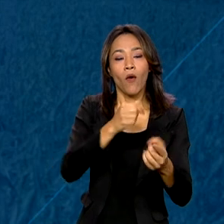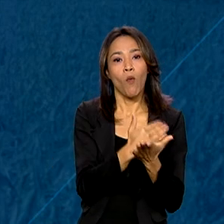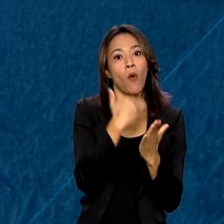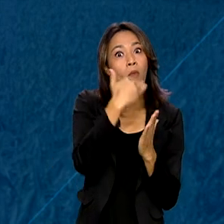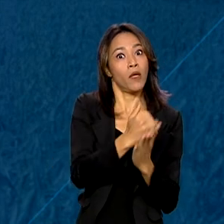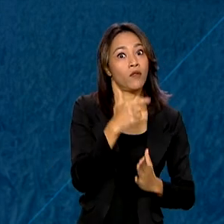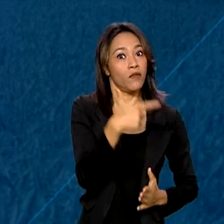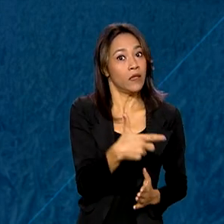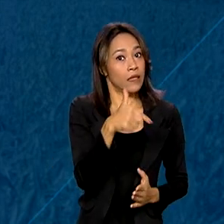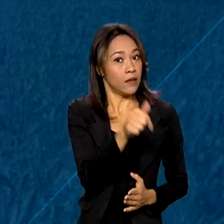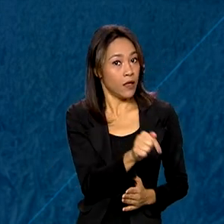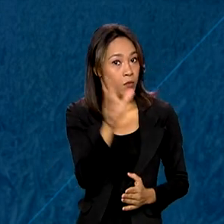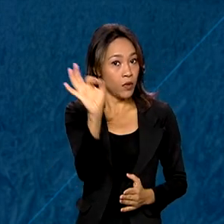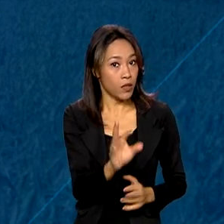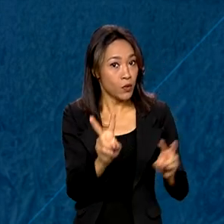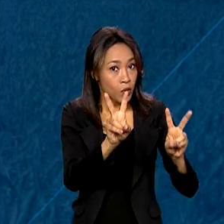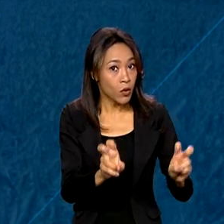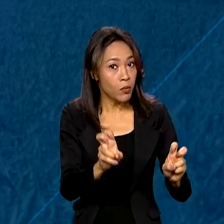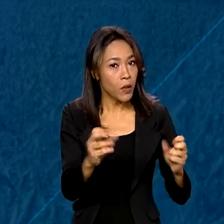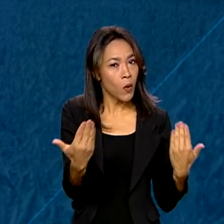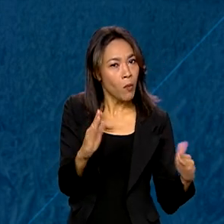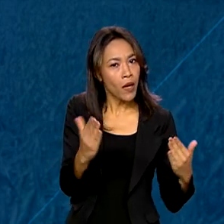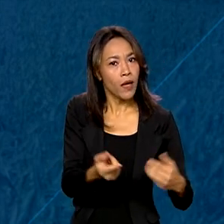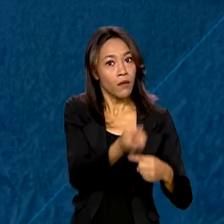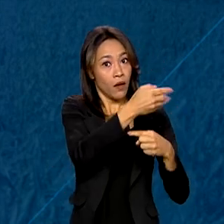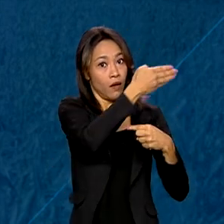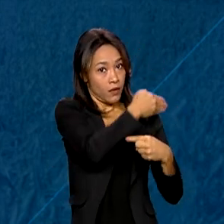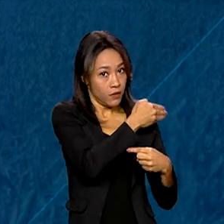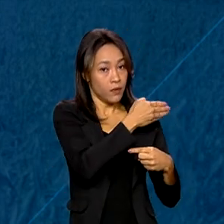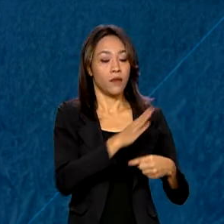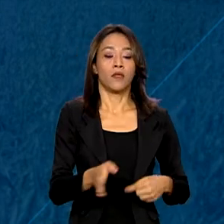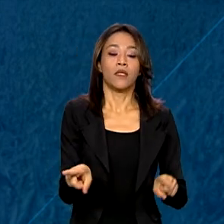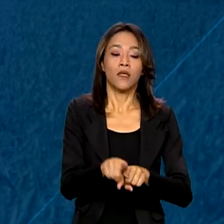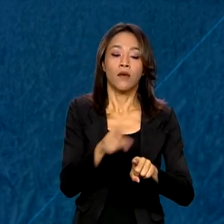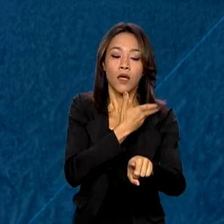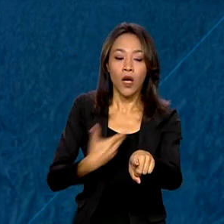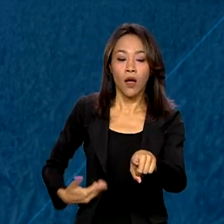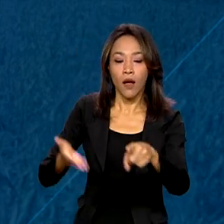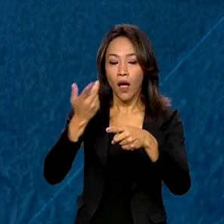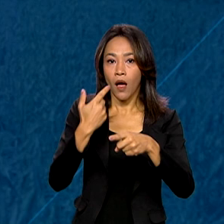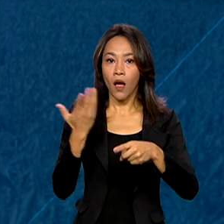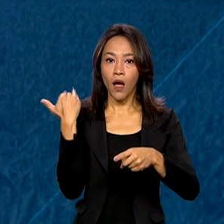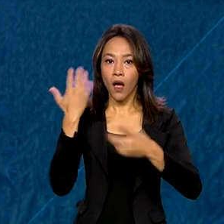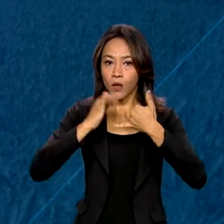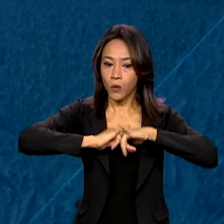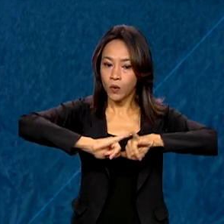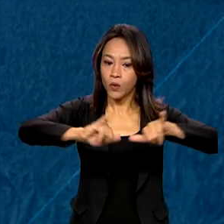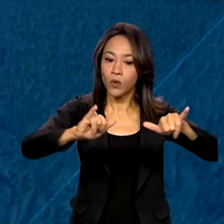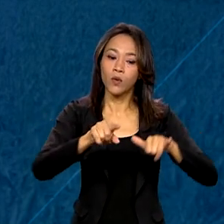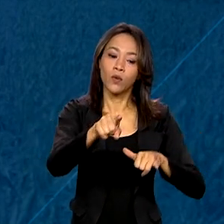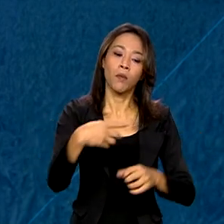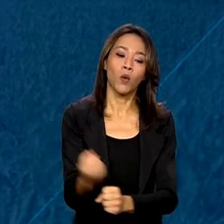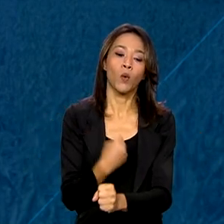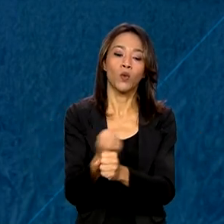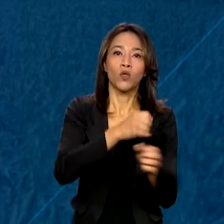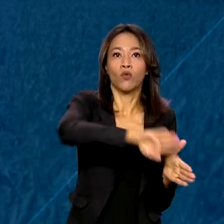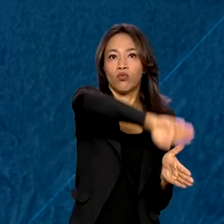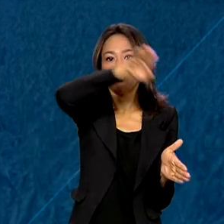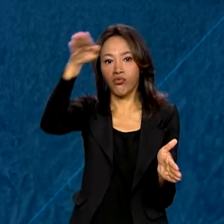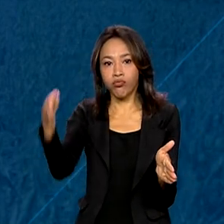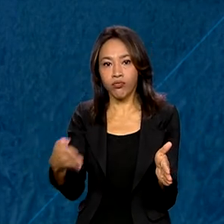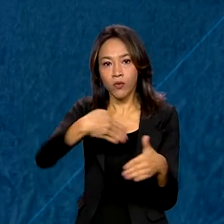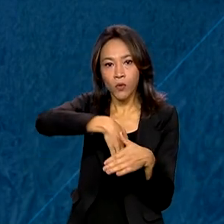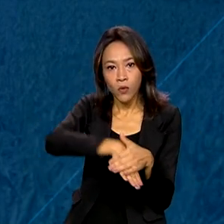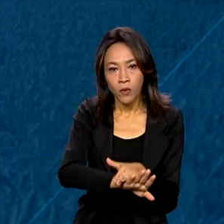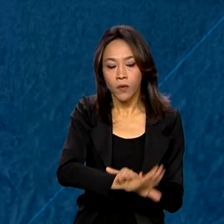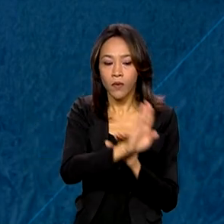em relação ao financiamento anterior. O governo também anunciou aumento de recursos para construção de armazéns e taxas